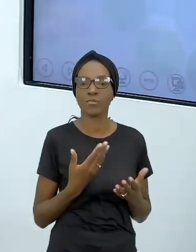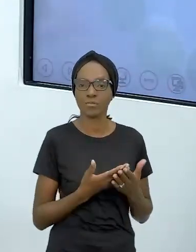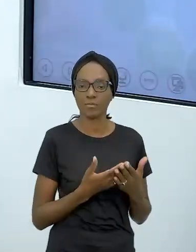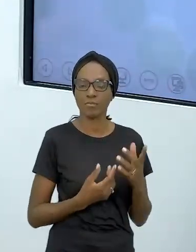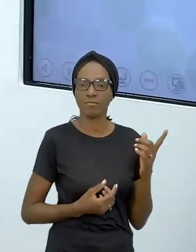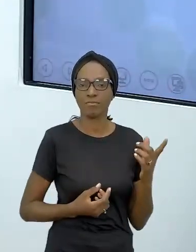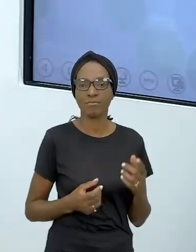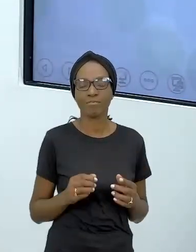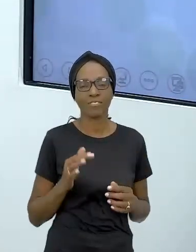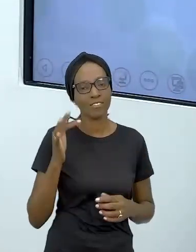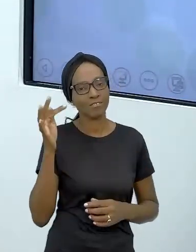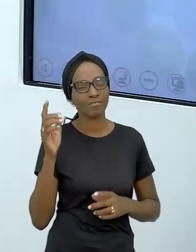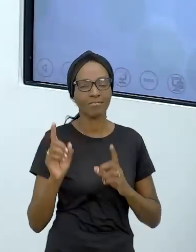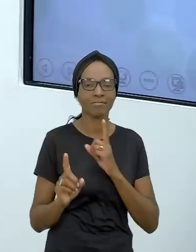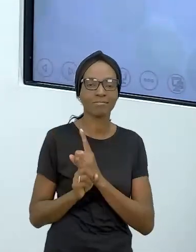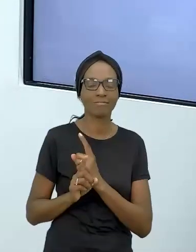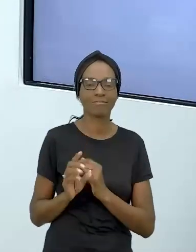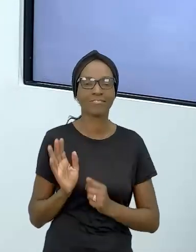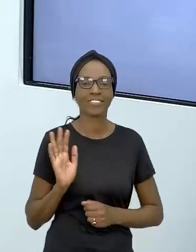gente até a próxima semana